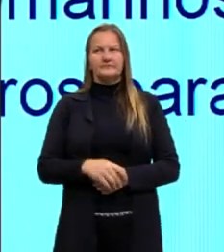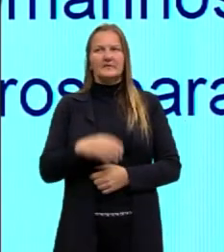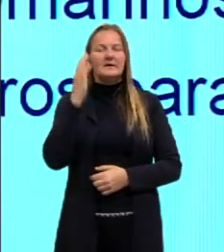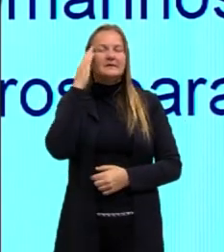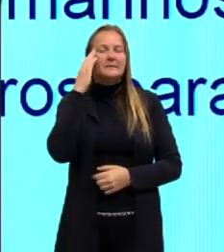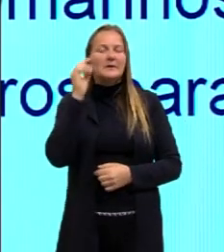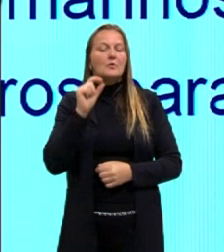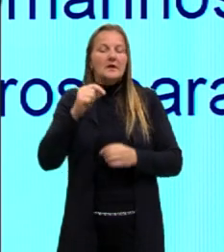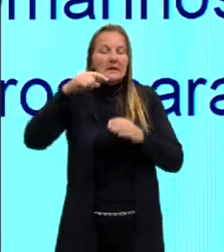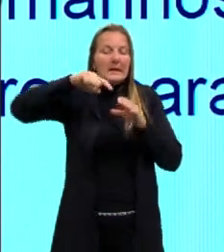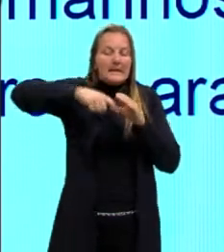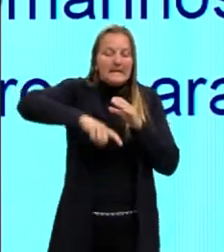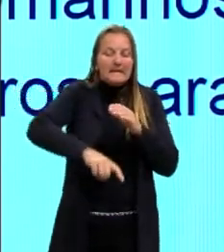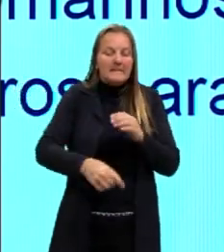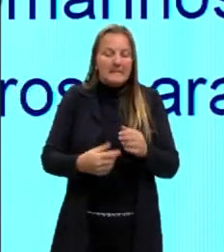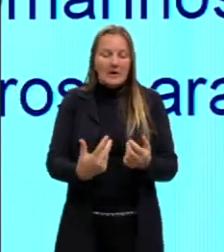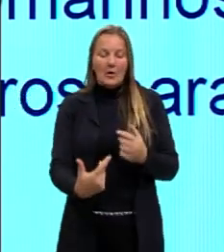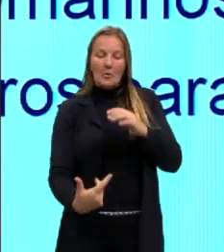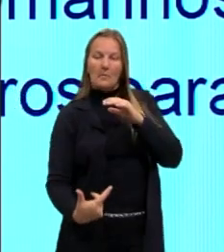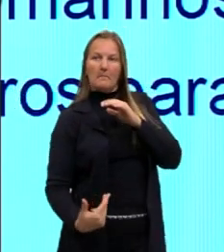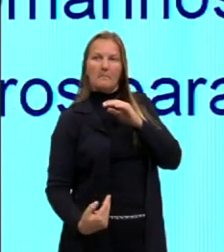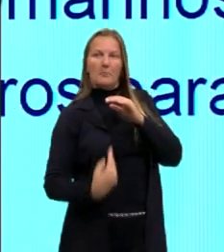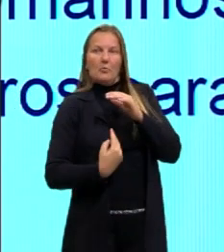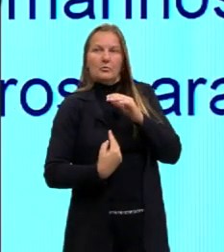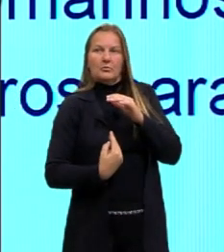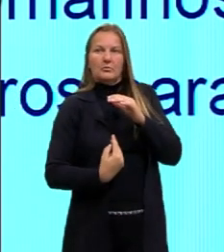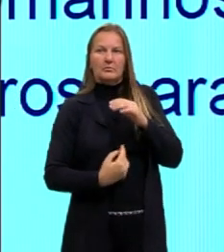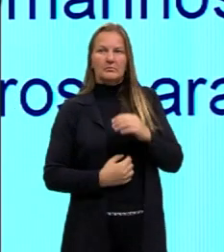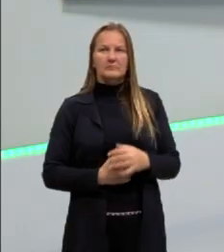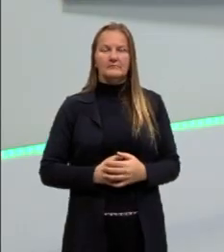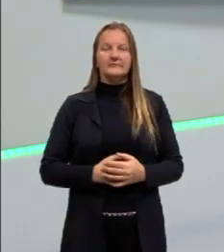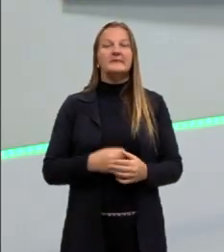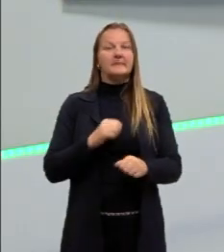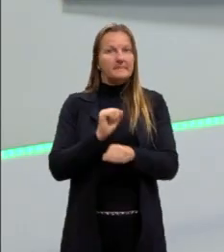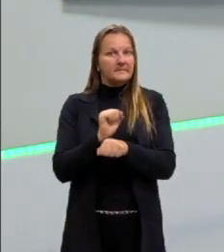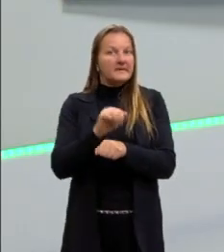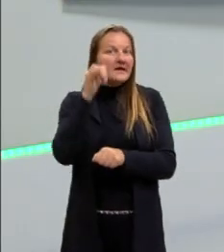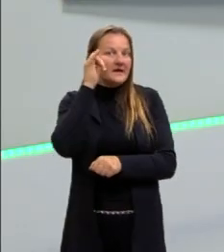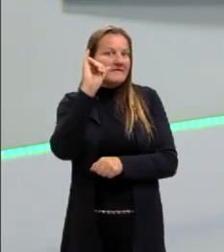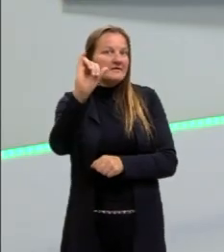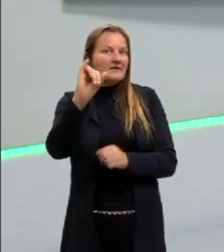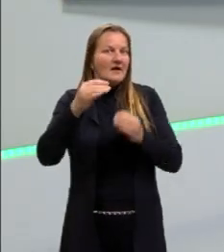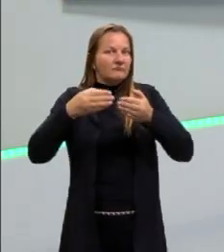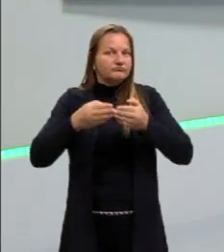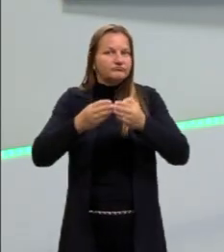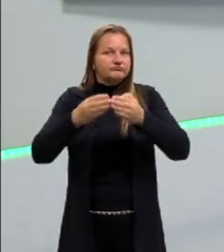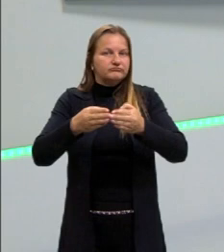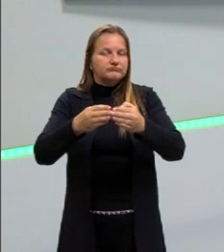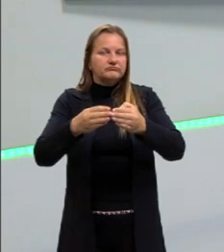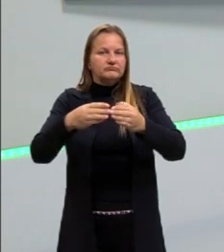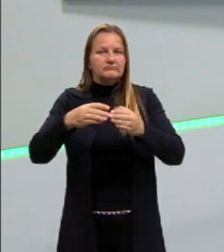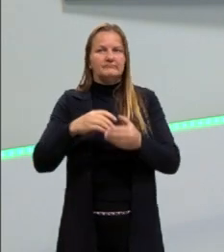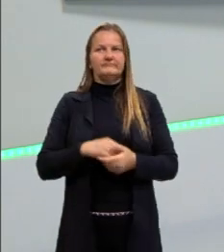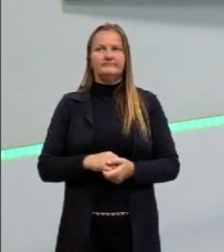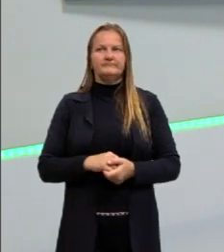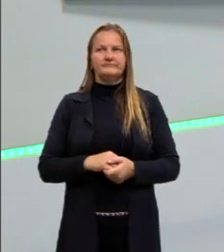detectarem então ataques que fossem por baixo do mar, né? Para navios, enfim. E